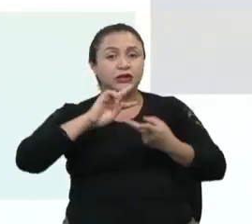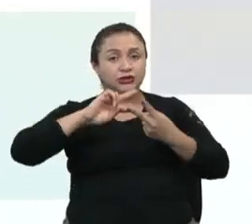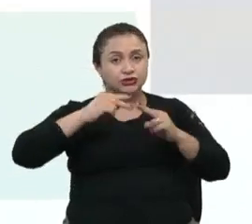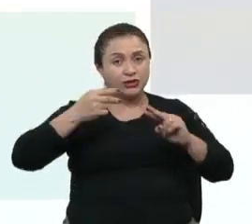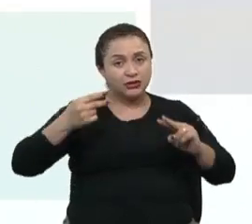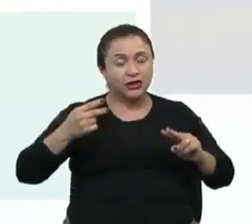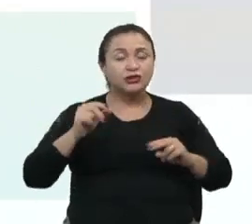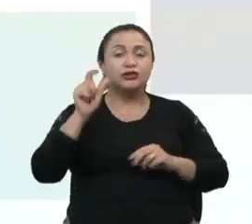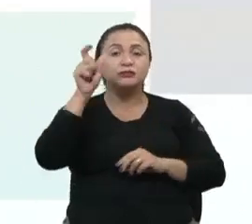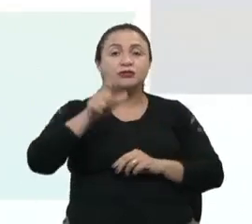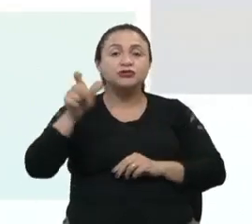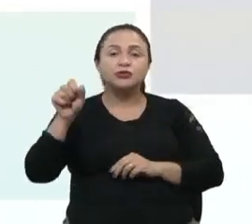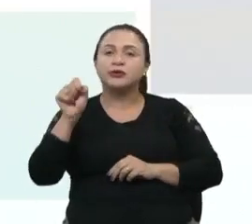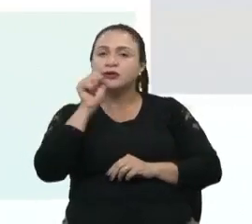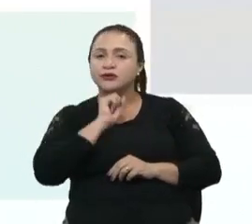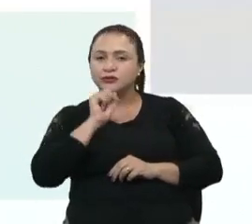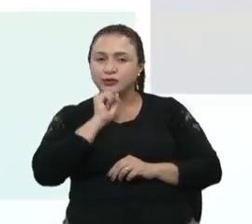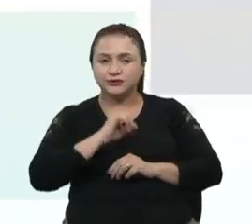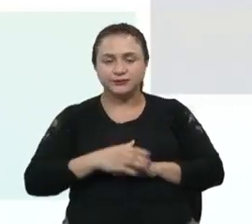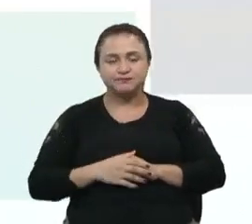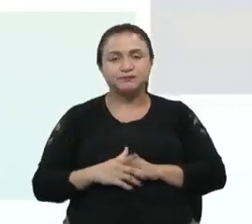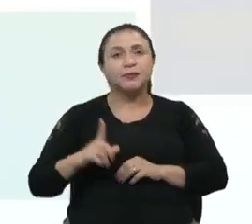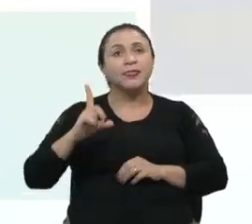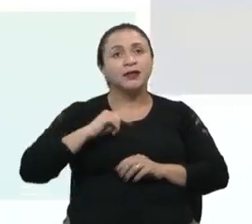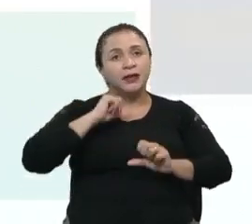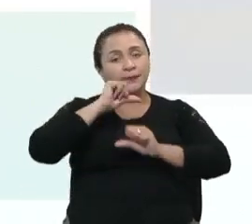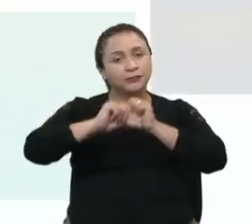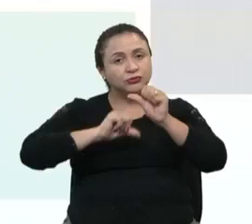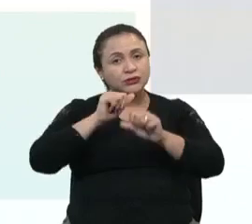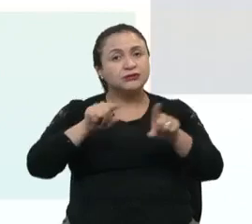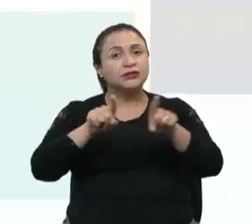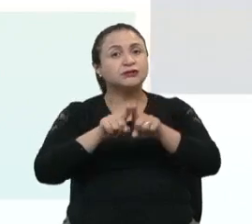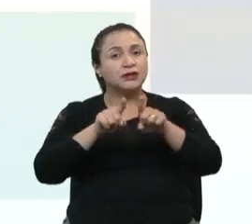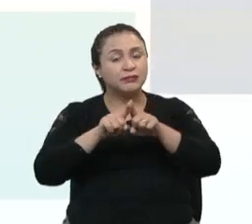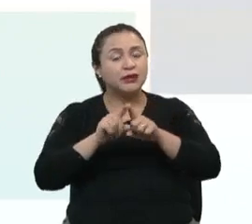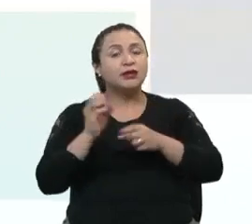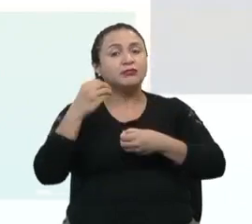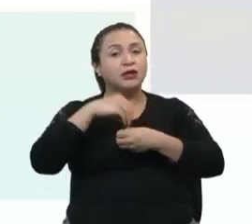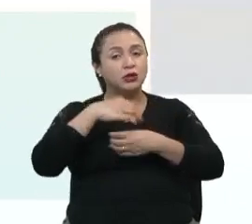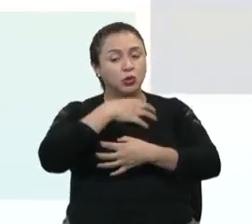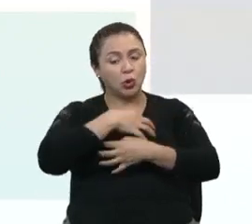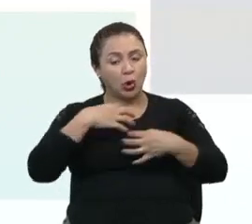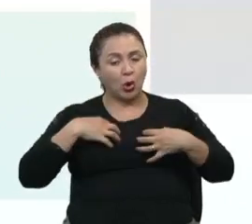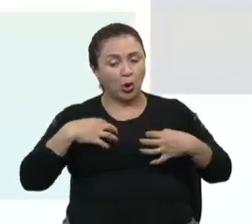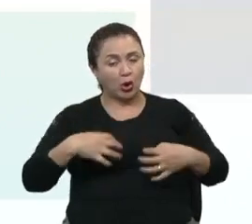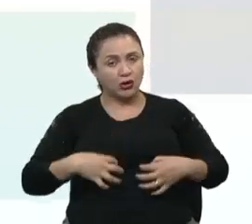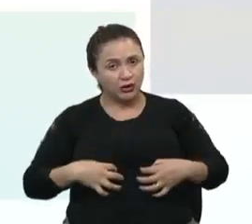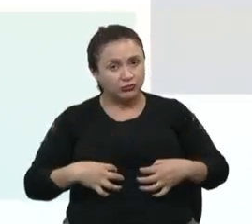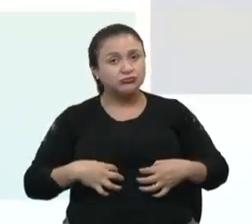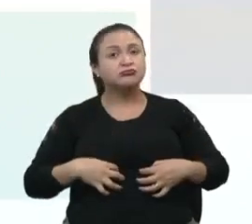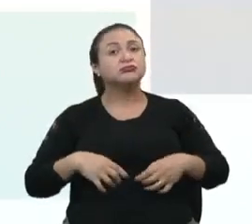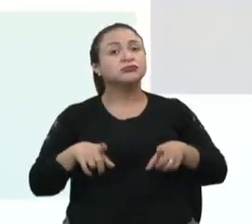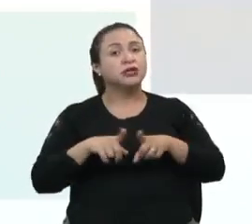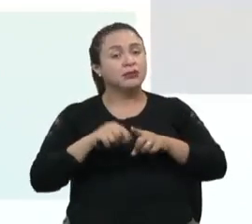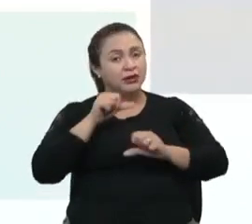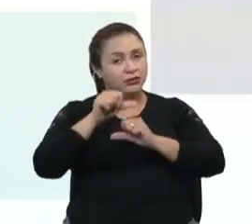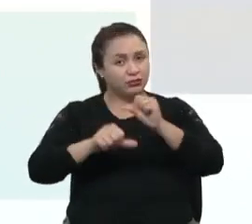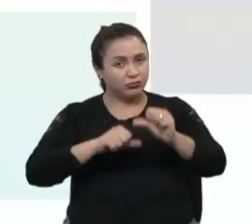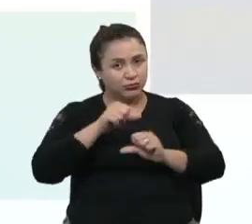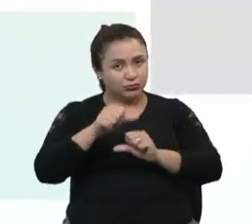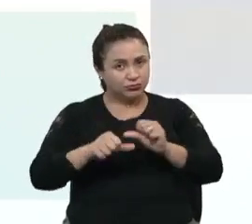do idoso. Temos alterações nas funções dos órgãos também, de uma forma ampla e geral.